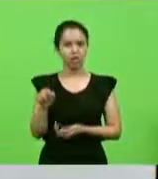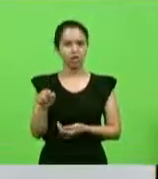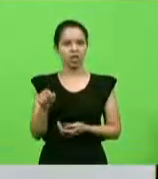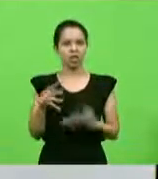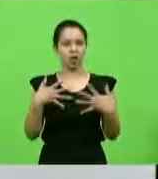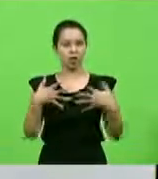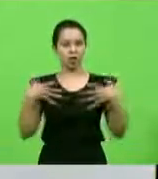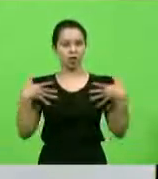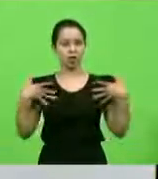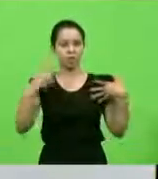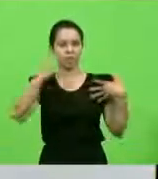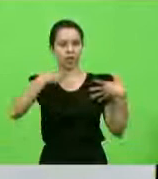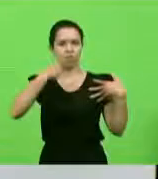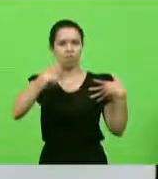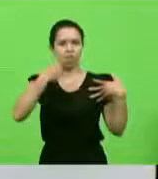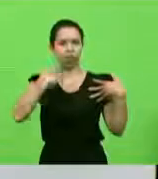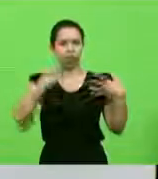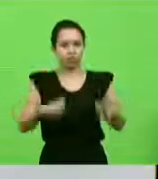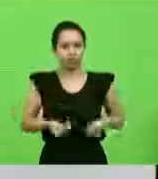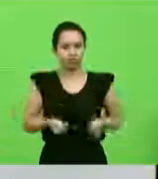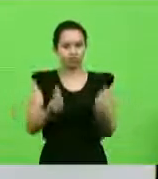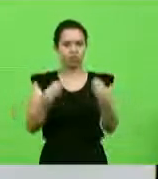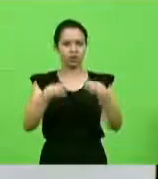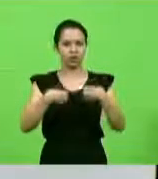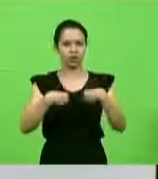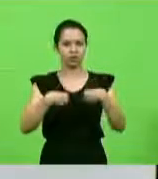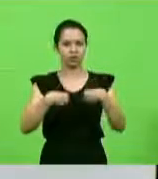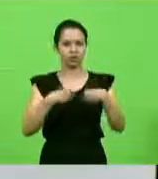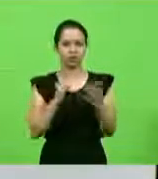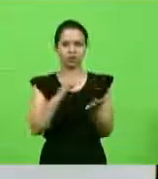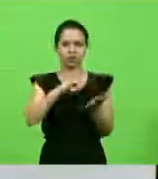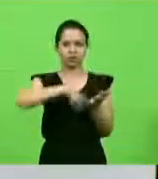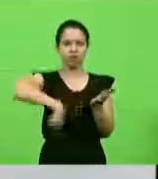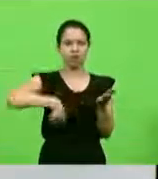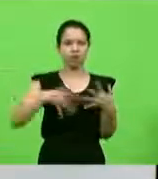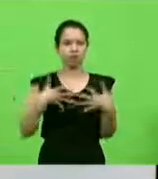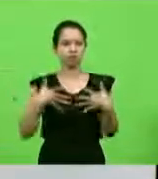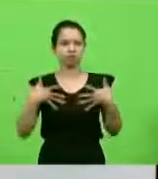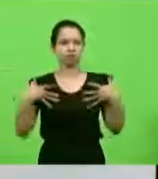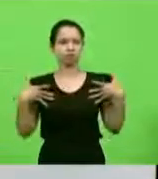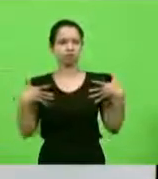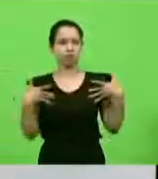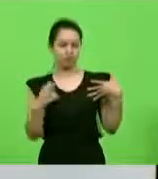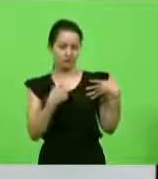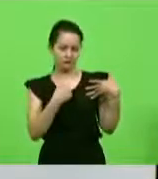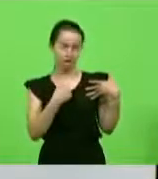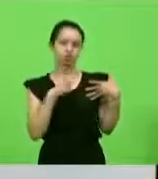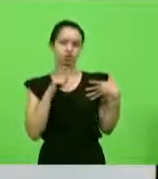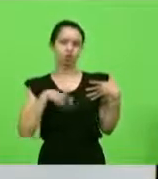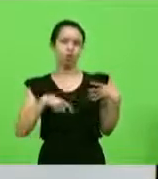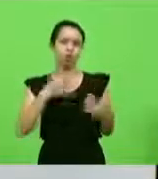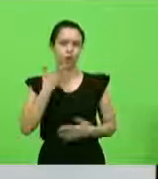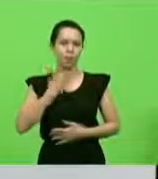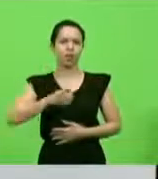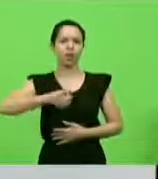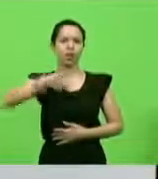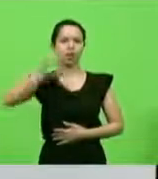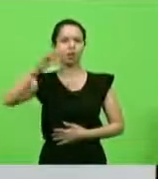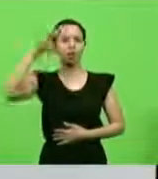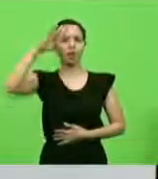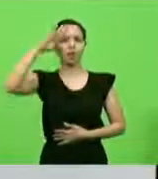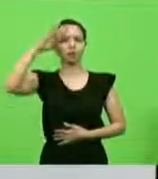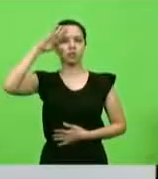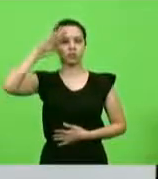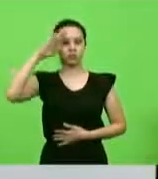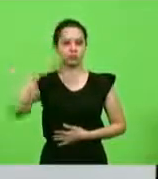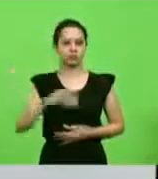duvido. Ele assina uma autocondecoração dizendo eu sou o melhor comandante.